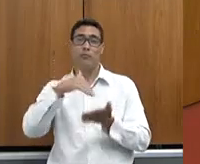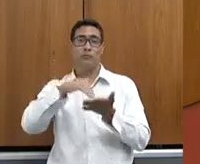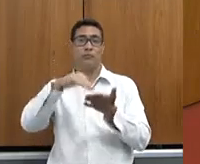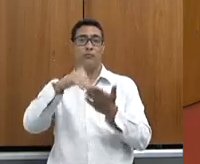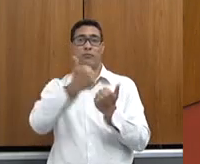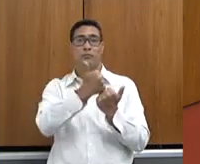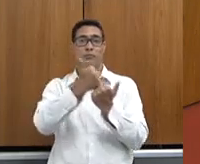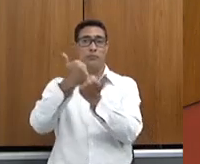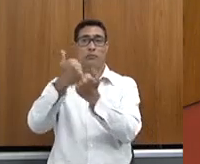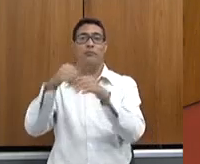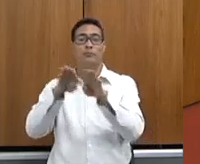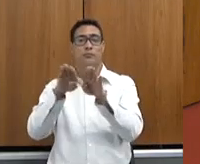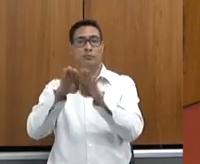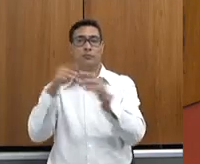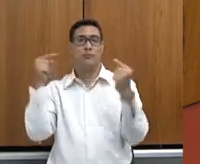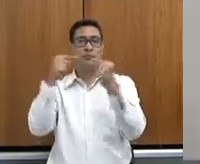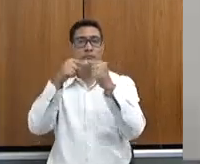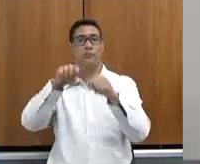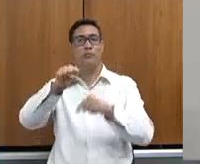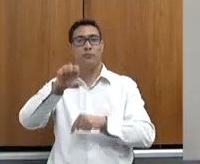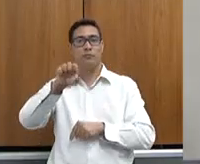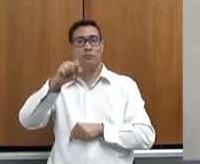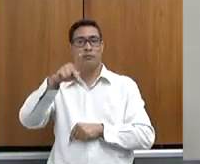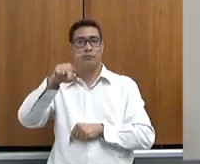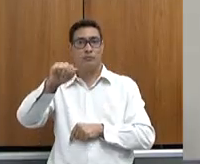de Assuntos Fundiários da CEAPA.